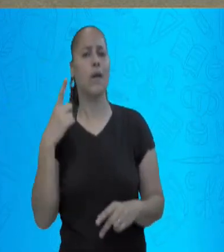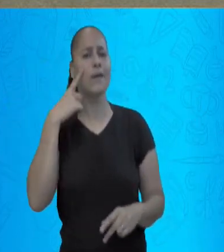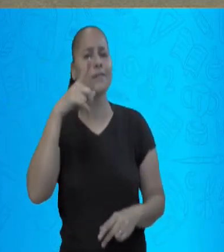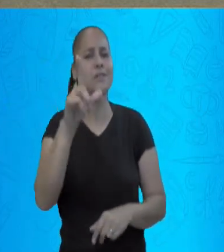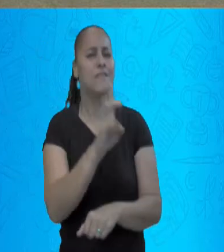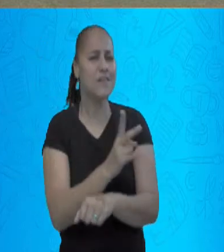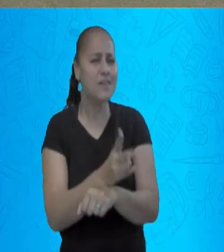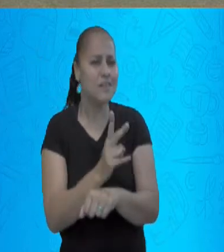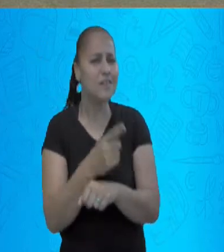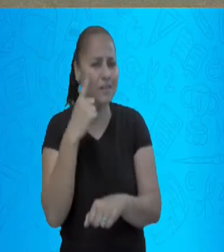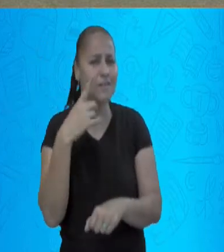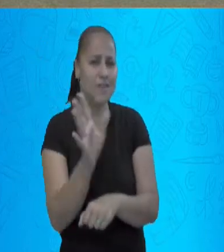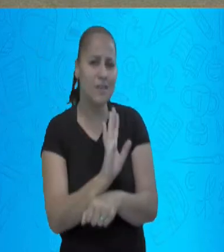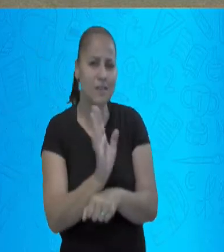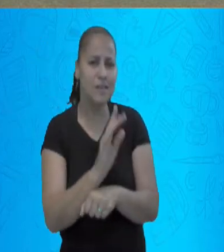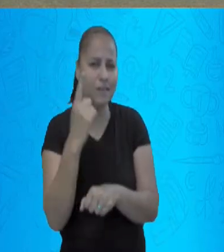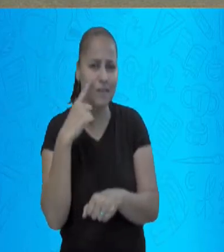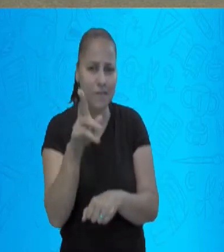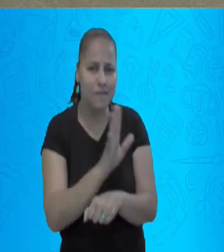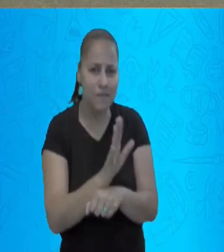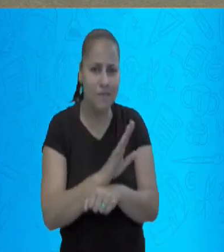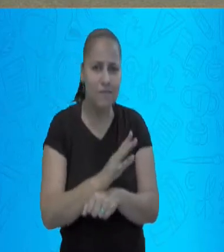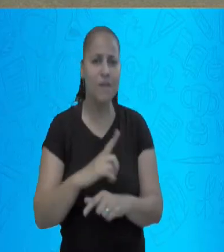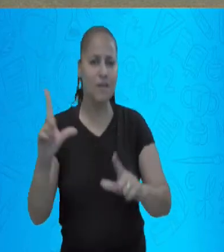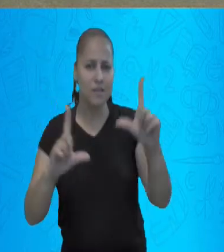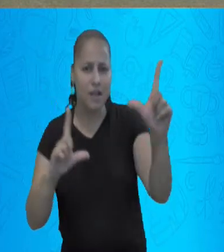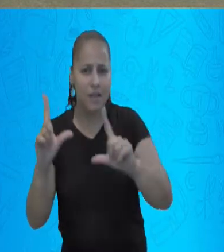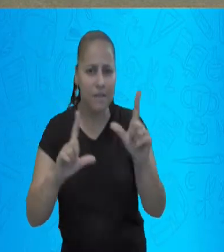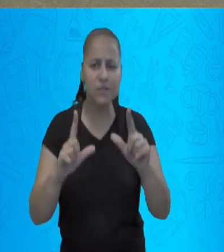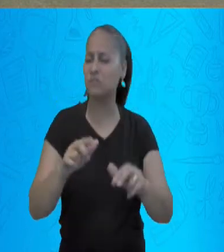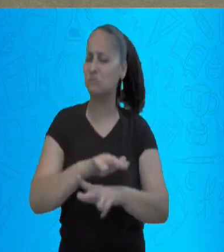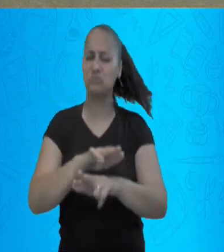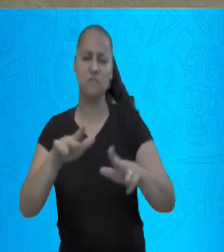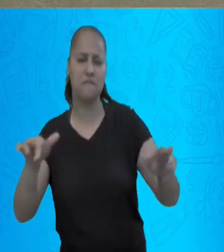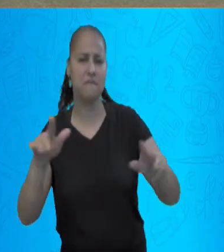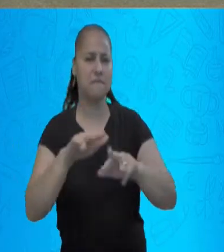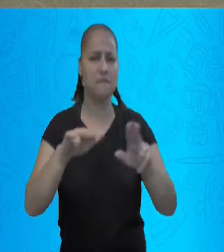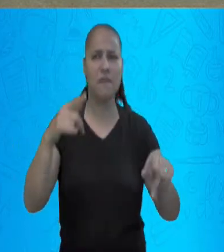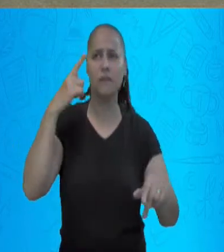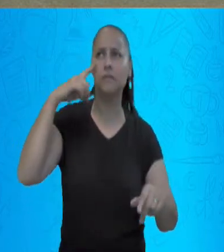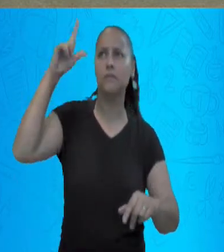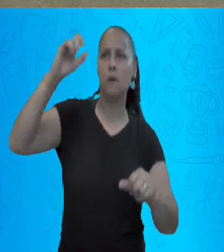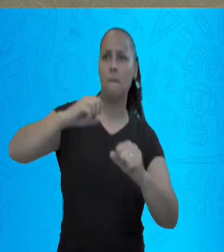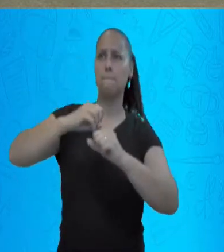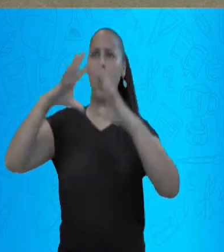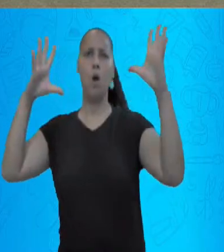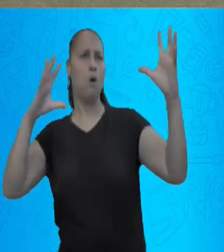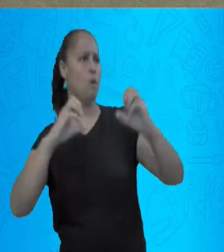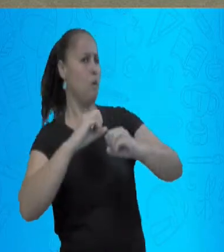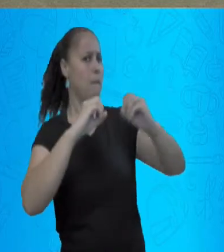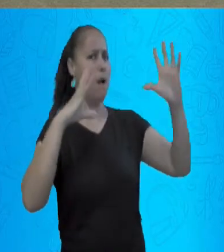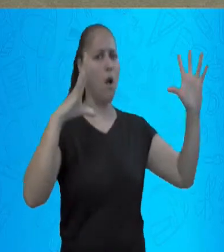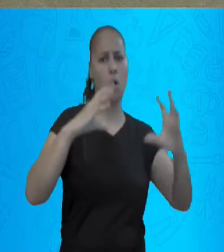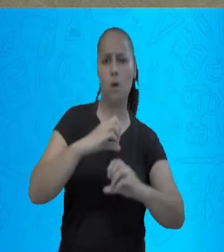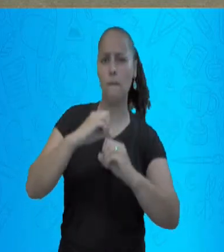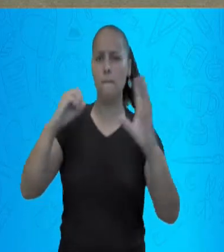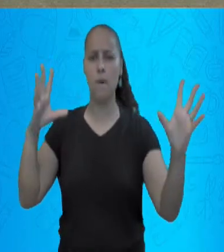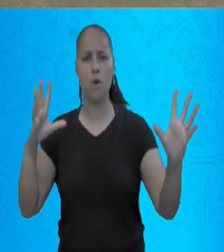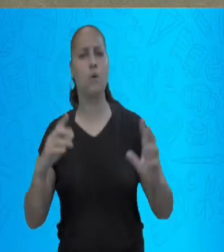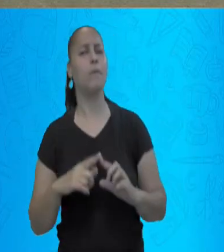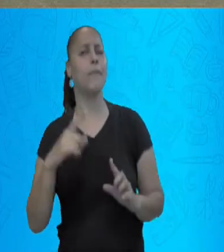filmes foram lançados mostrando muitos barulhos no espaço. Mas isso